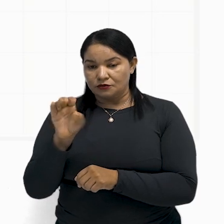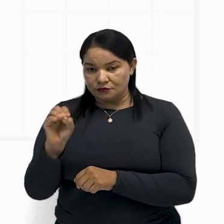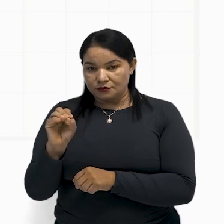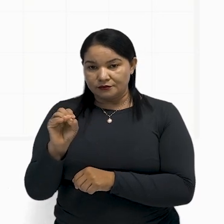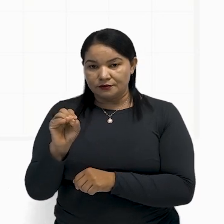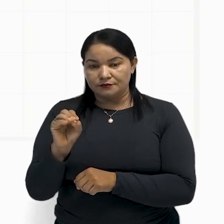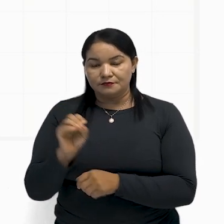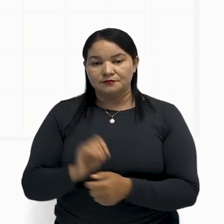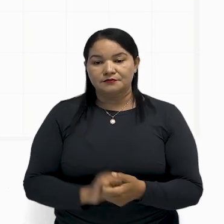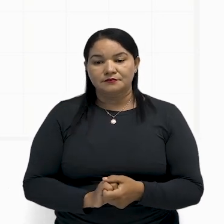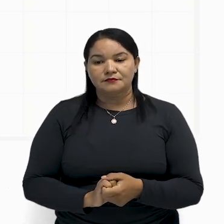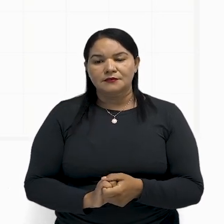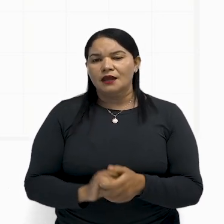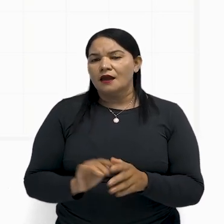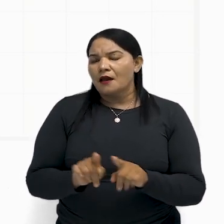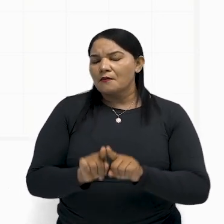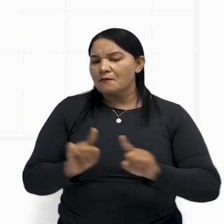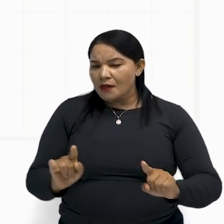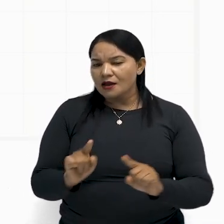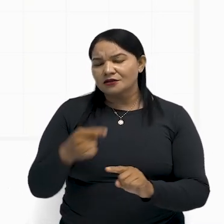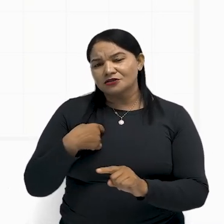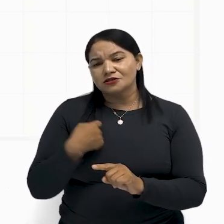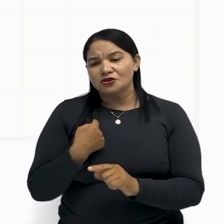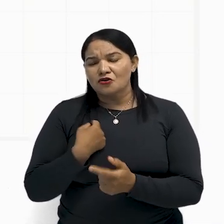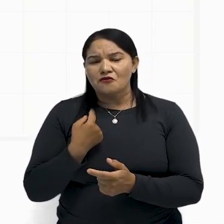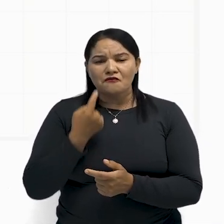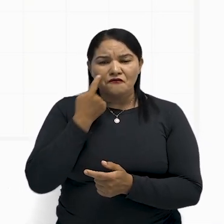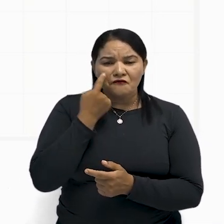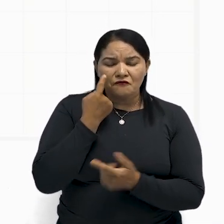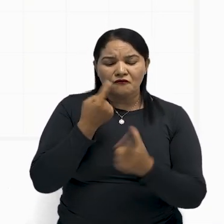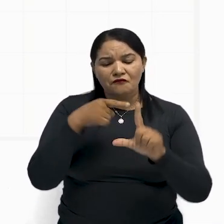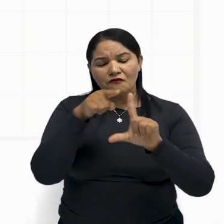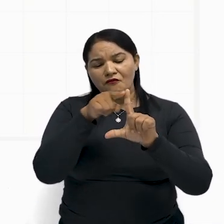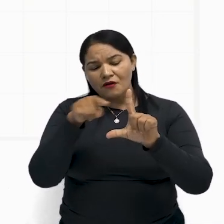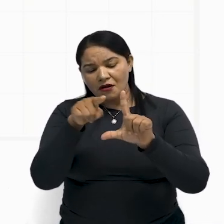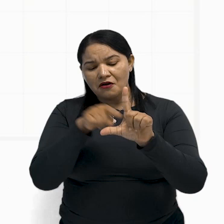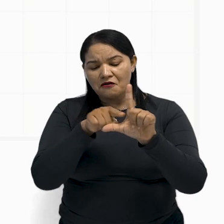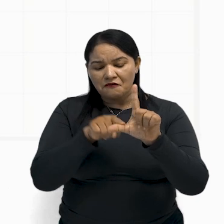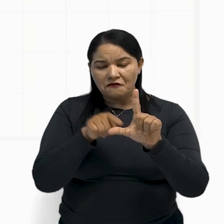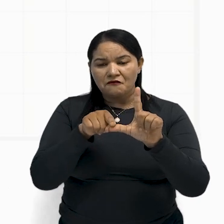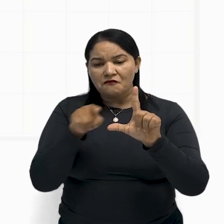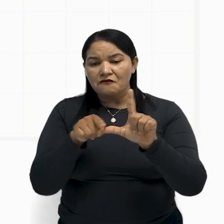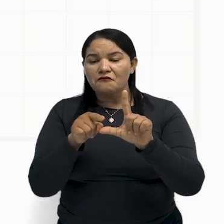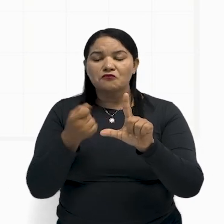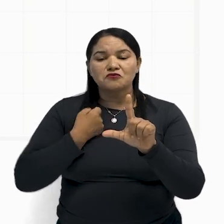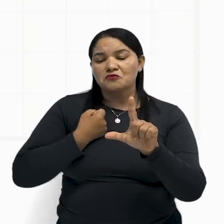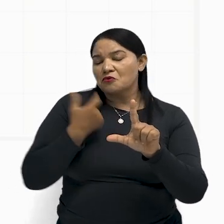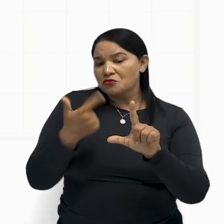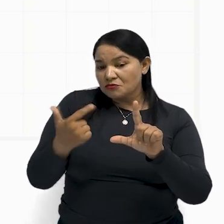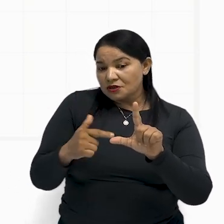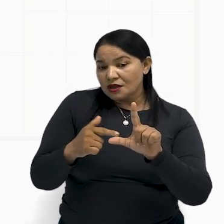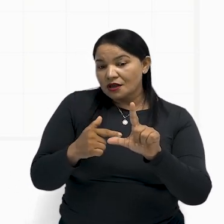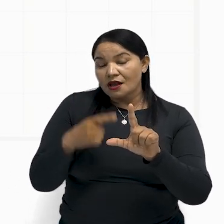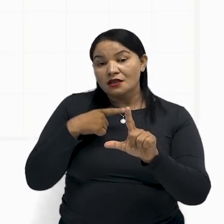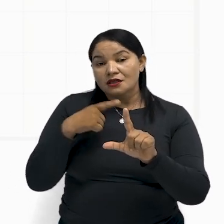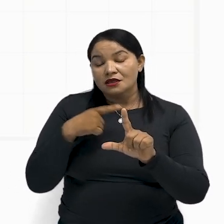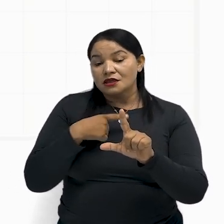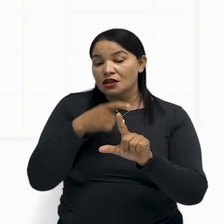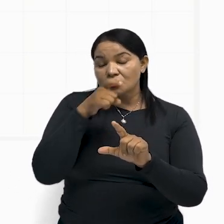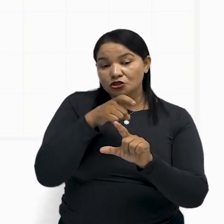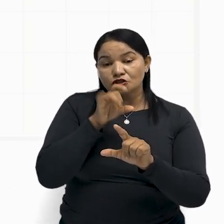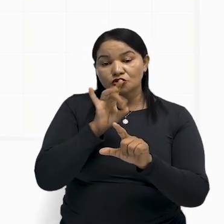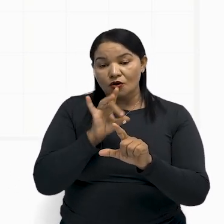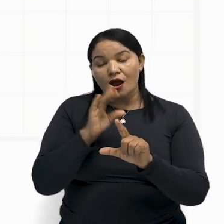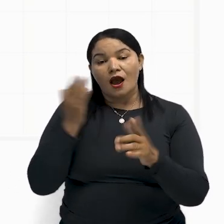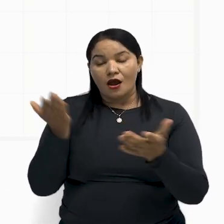180. Professor, mas eu não tenho o valor dos ângulos, aqui eu tenho um X. É verdade, então a gente vai encontrar